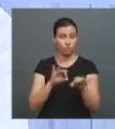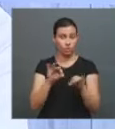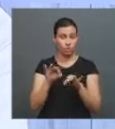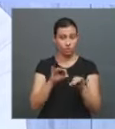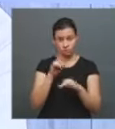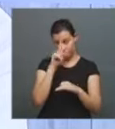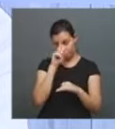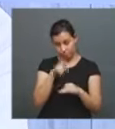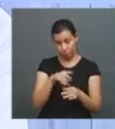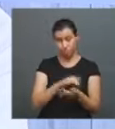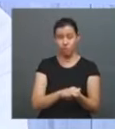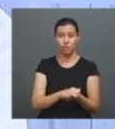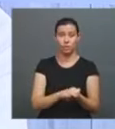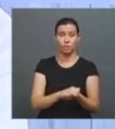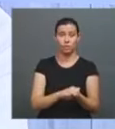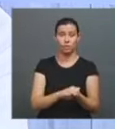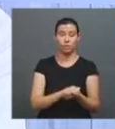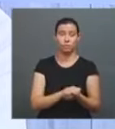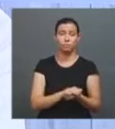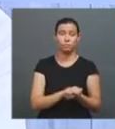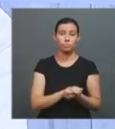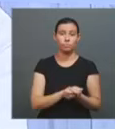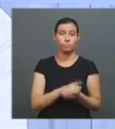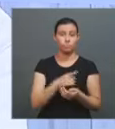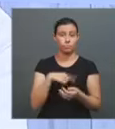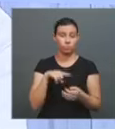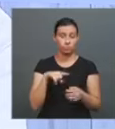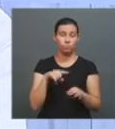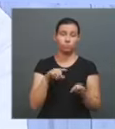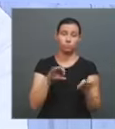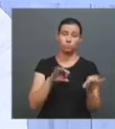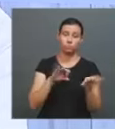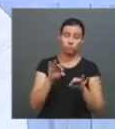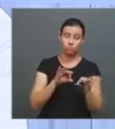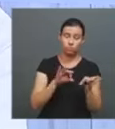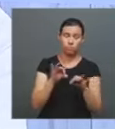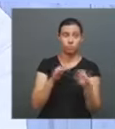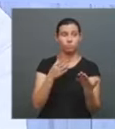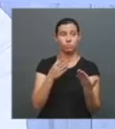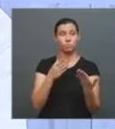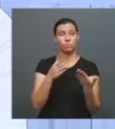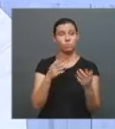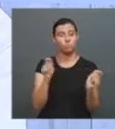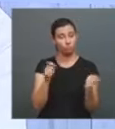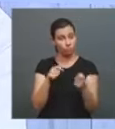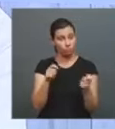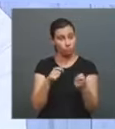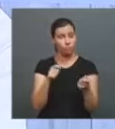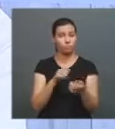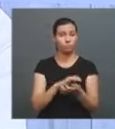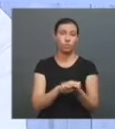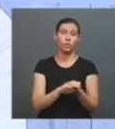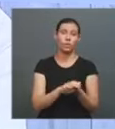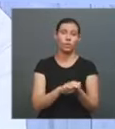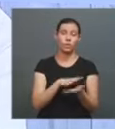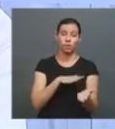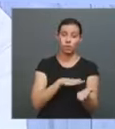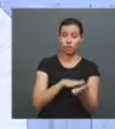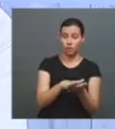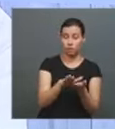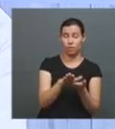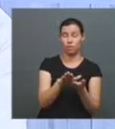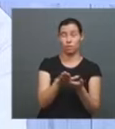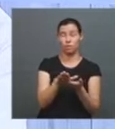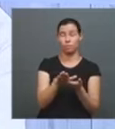O dia que a gente conseguir montar todo o equipamento necessário, a gente vai imprimir o livro. Quando,